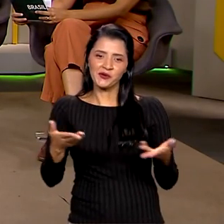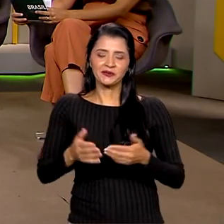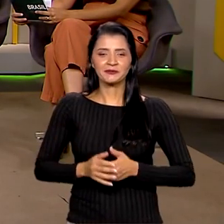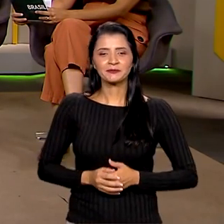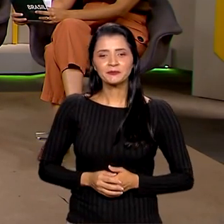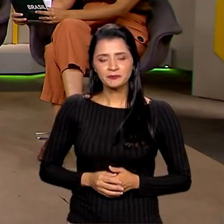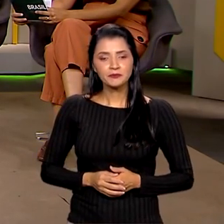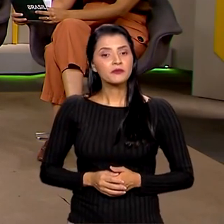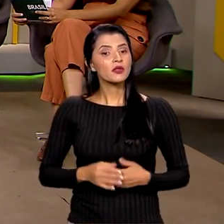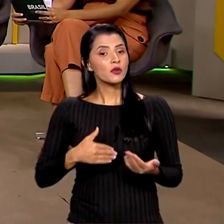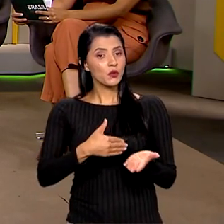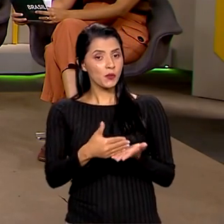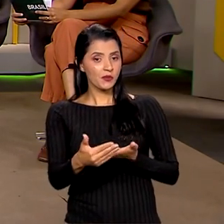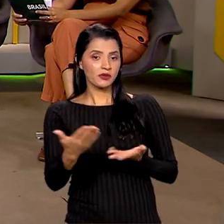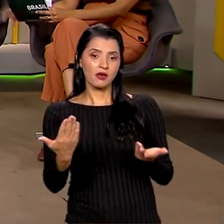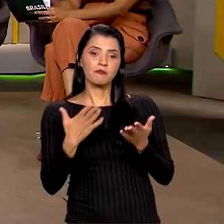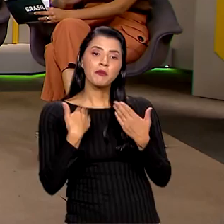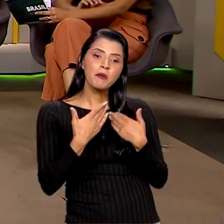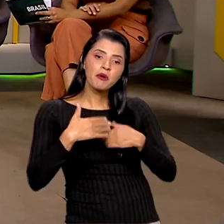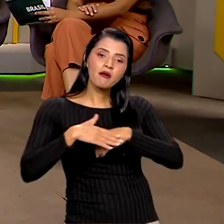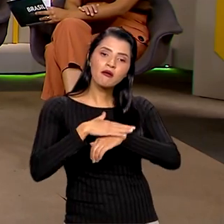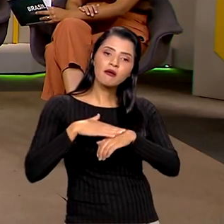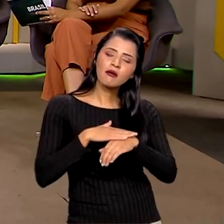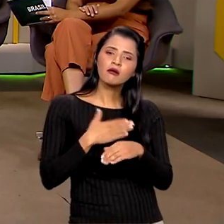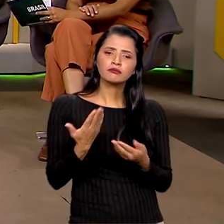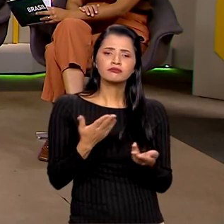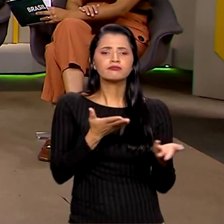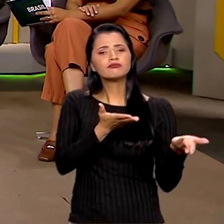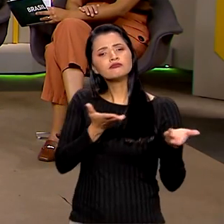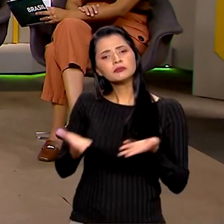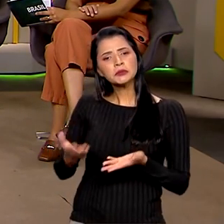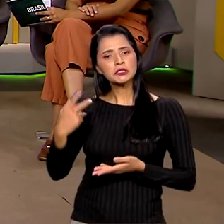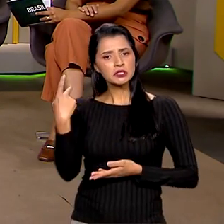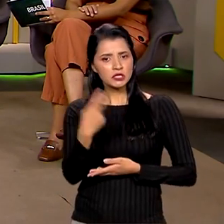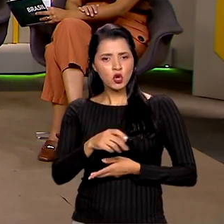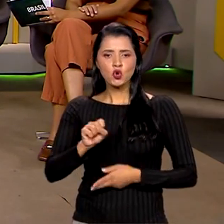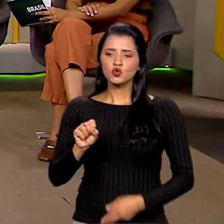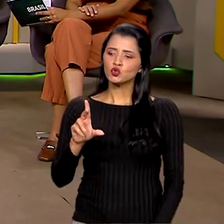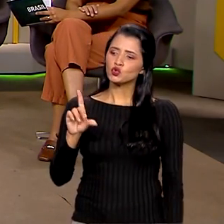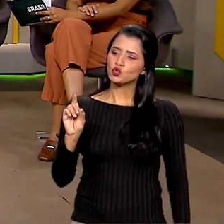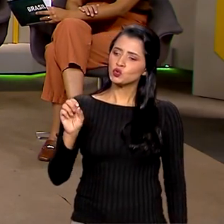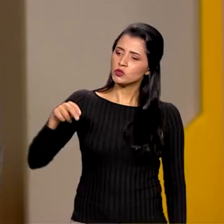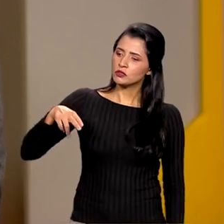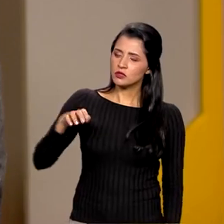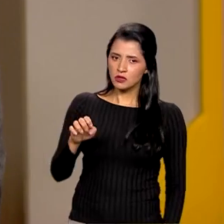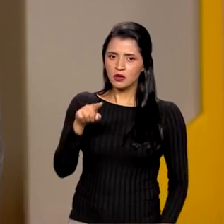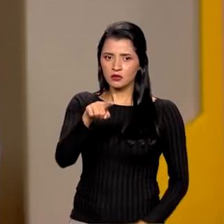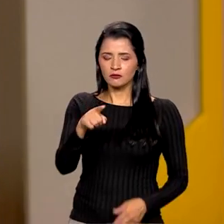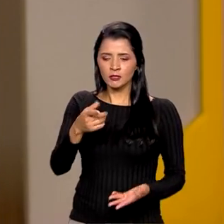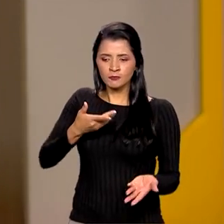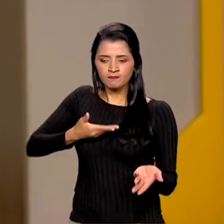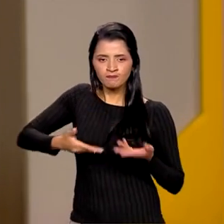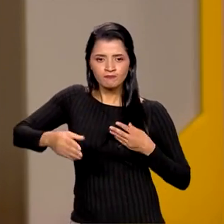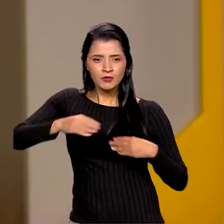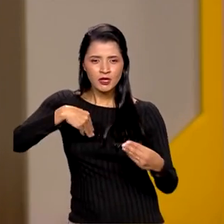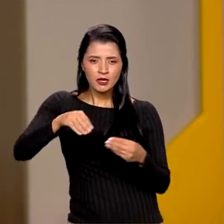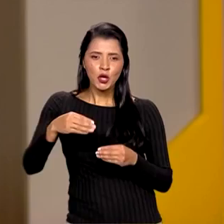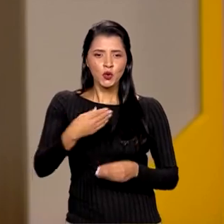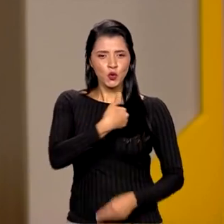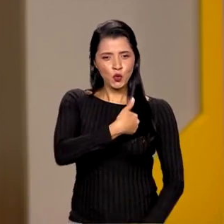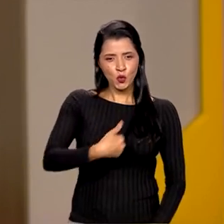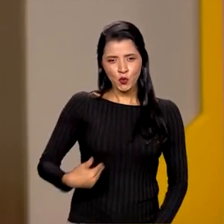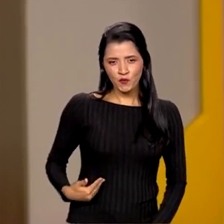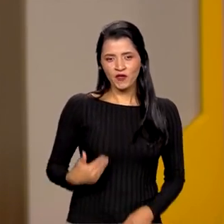gente começar esse nosso bate-papo, Danilo, a participação da Sudene nessa articulação toda de governo federal, governos